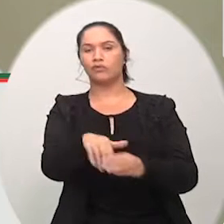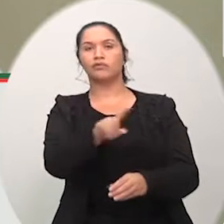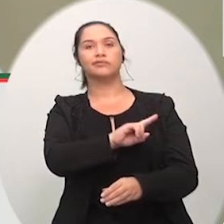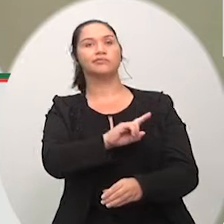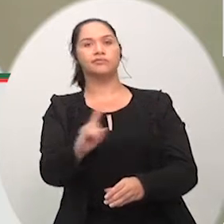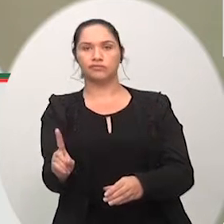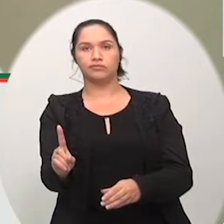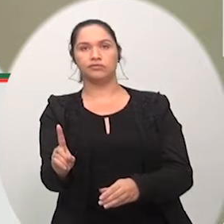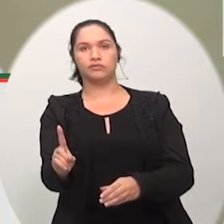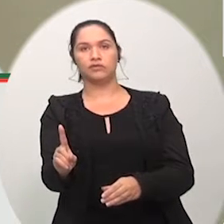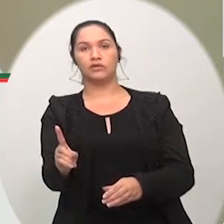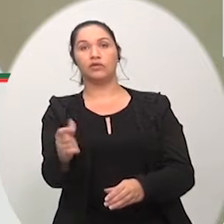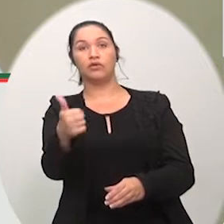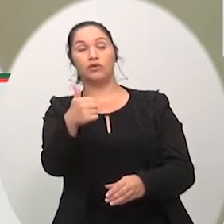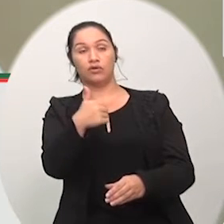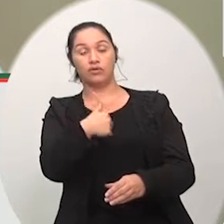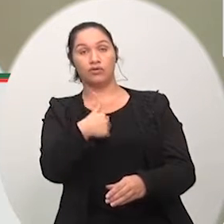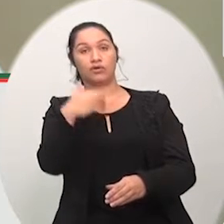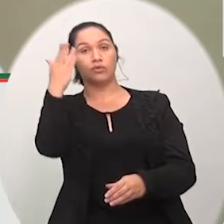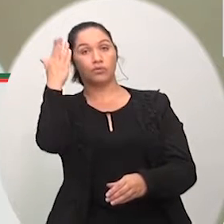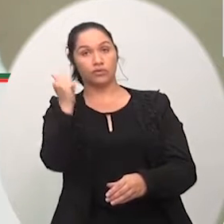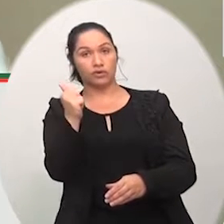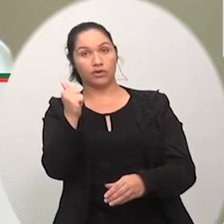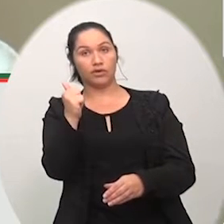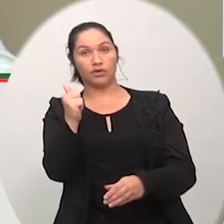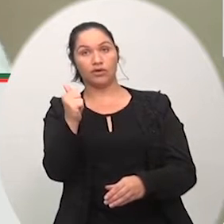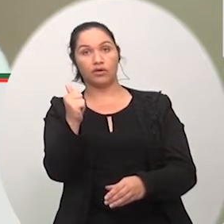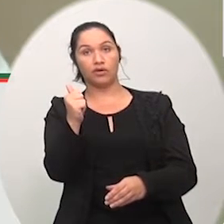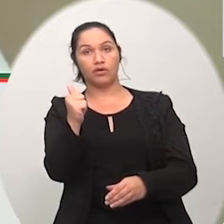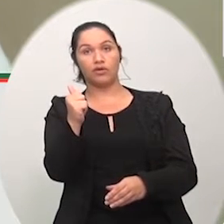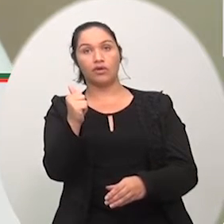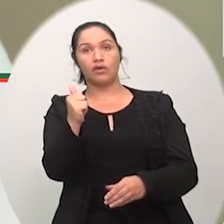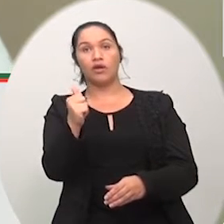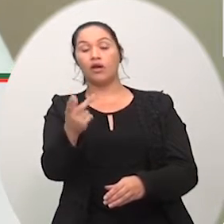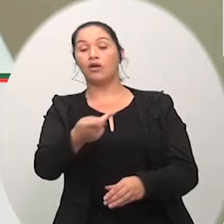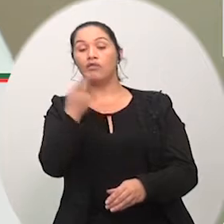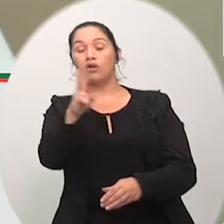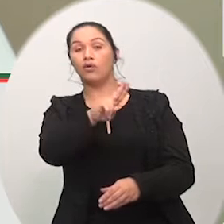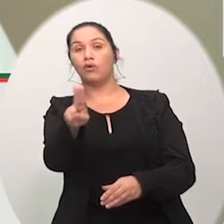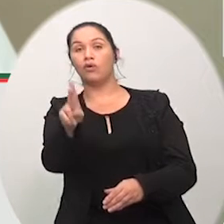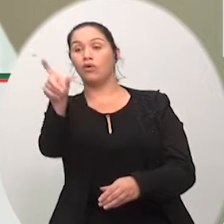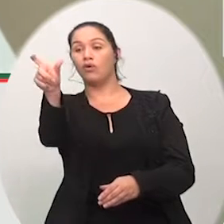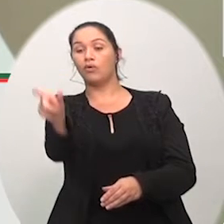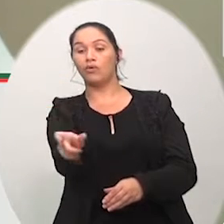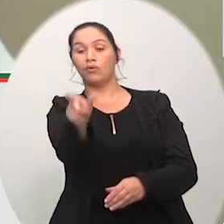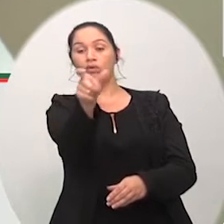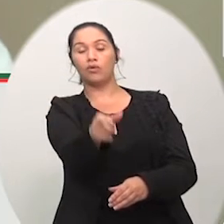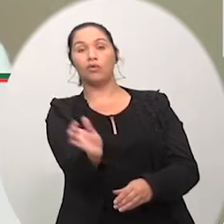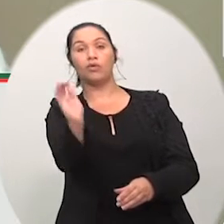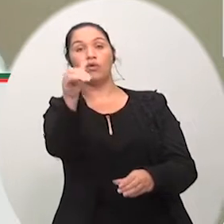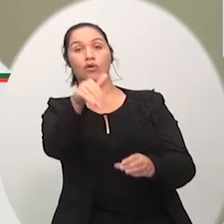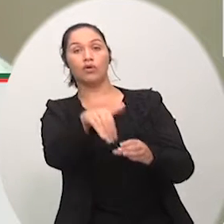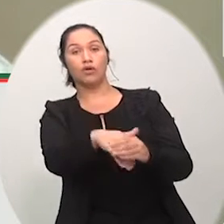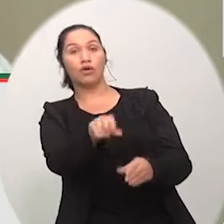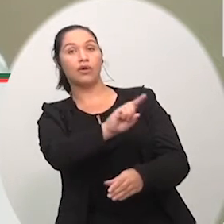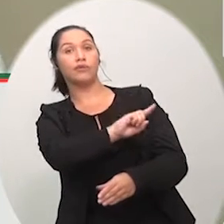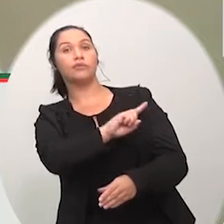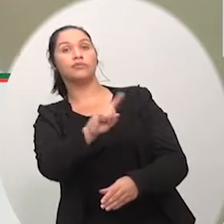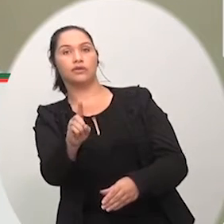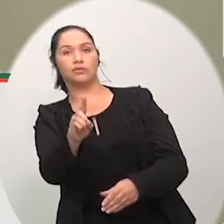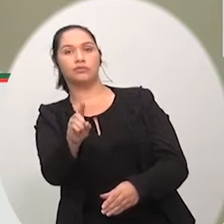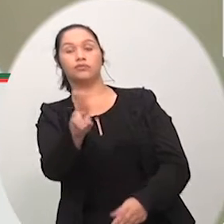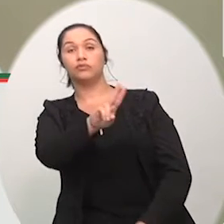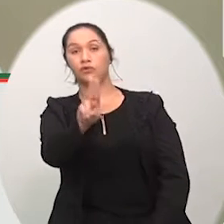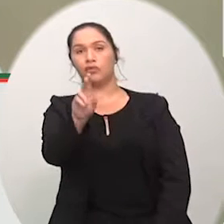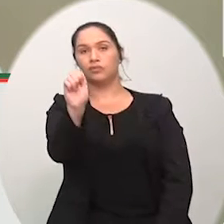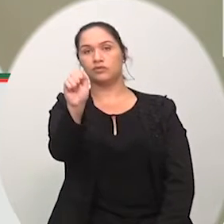detalhadamente quem votou contrário àquele projeto. O projeto foi votado contra, foi o vereador Aleu da Silveira,